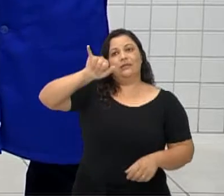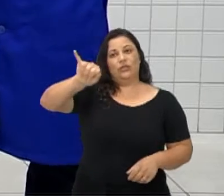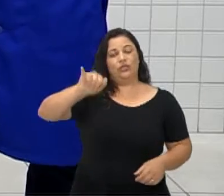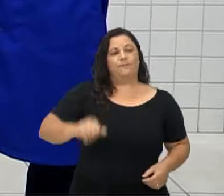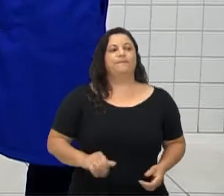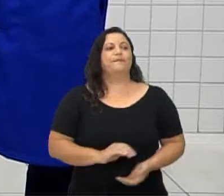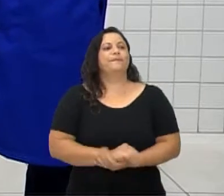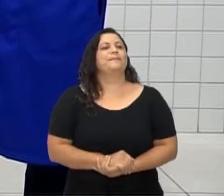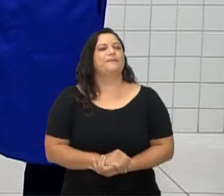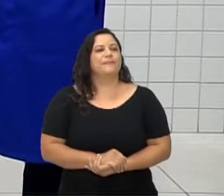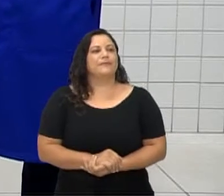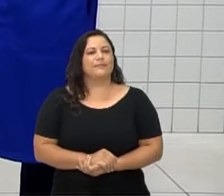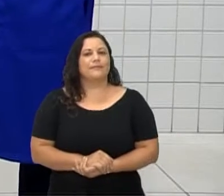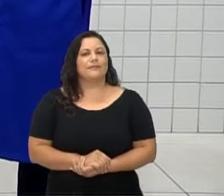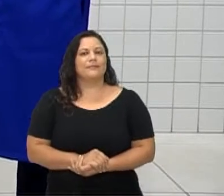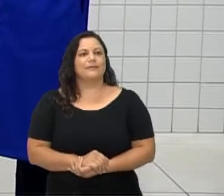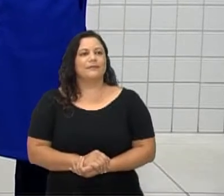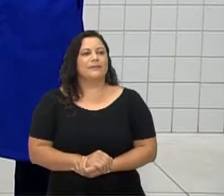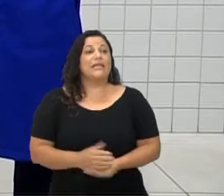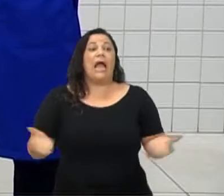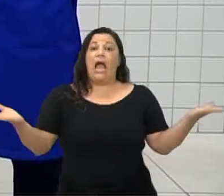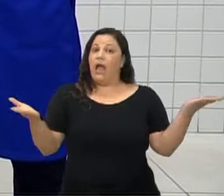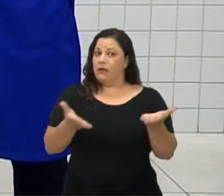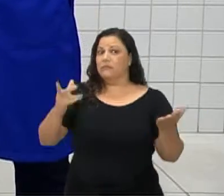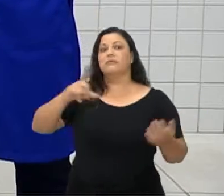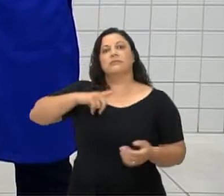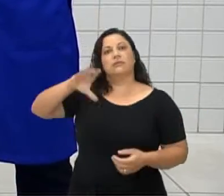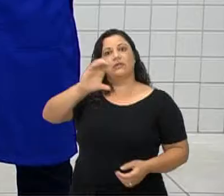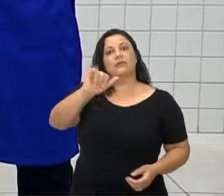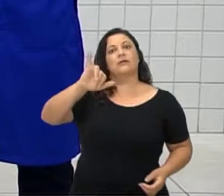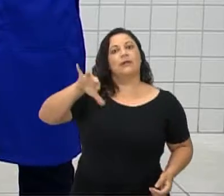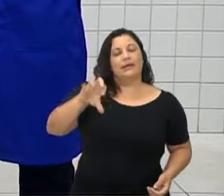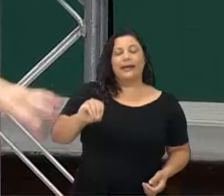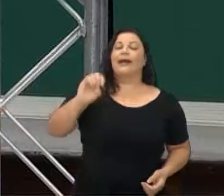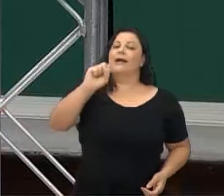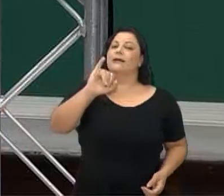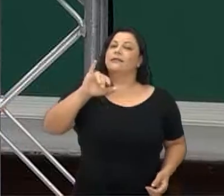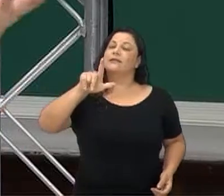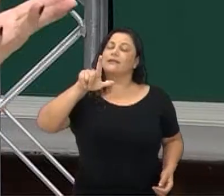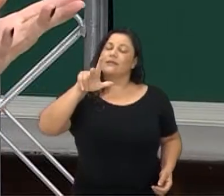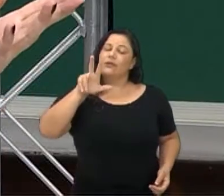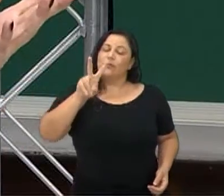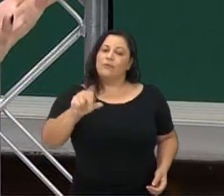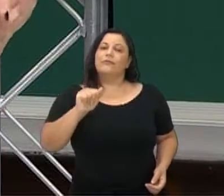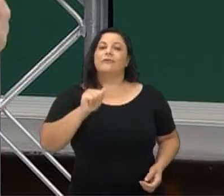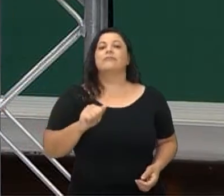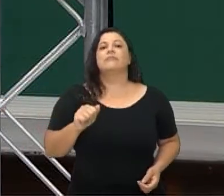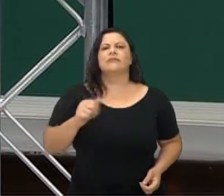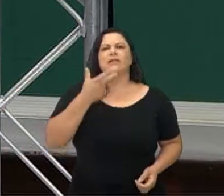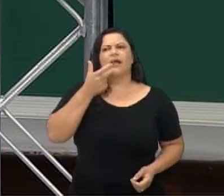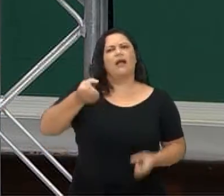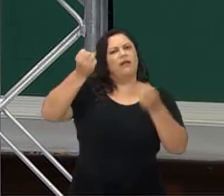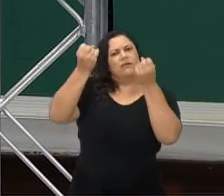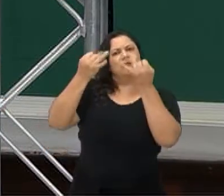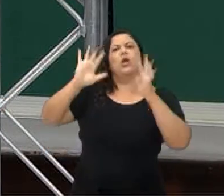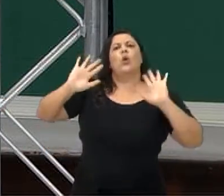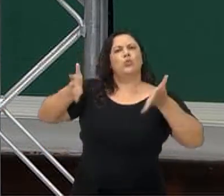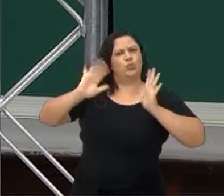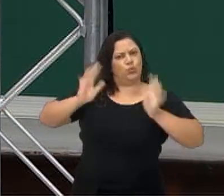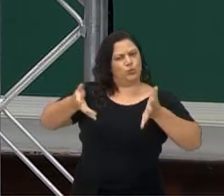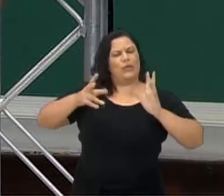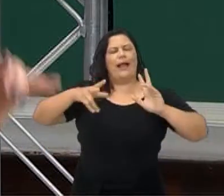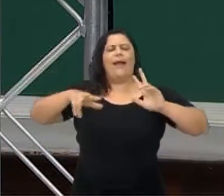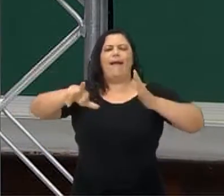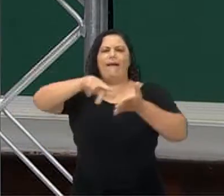E aqui nós temos o Caio Silva. Ele está dizendo aqui para nós que ele já dançou o